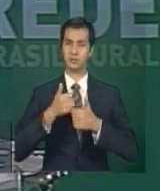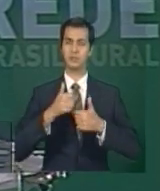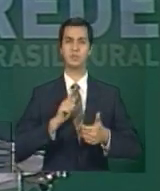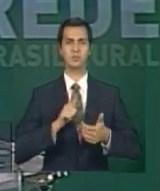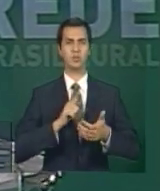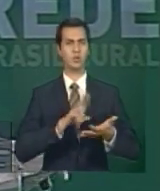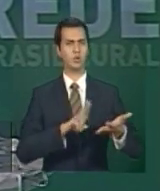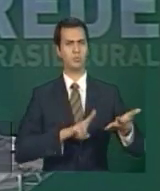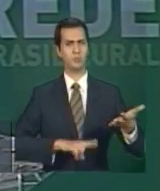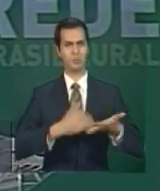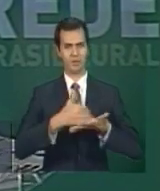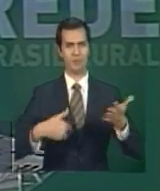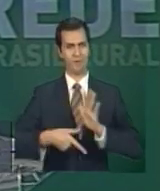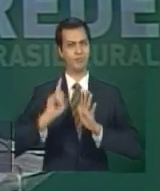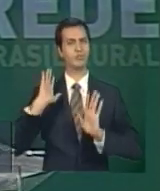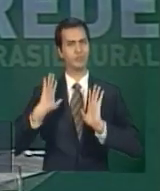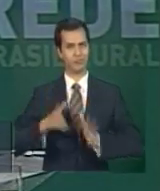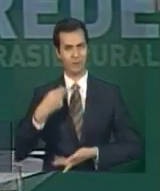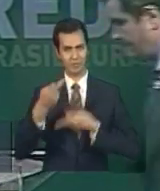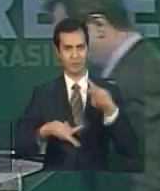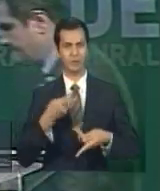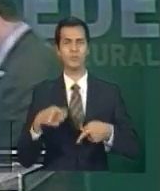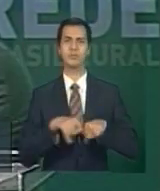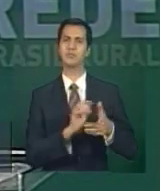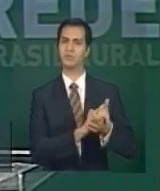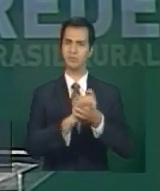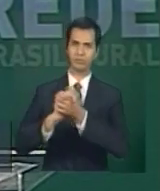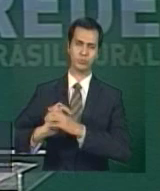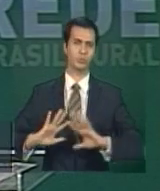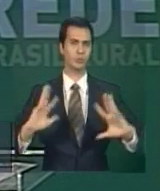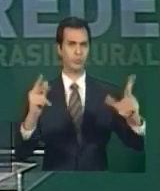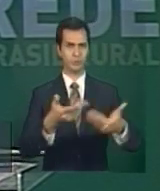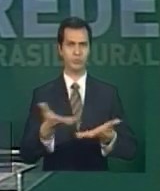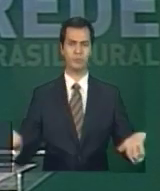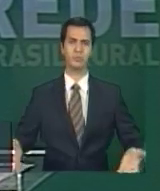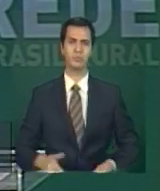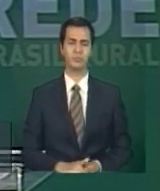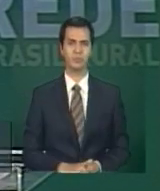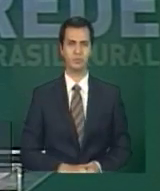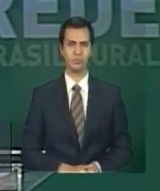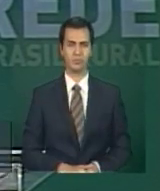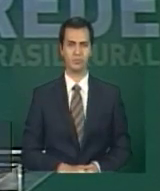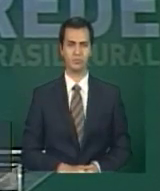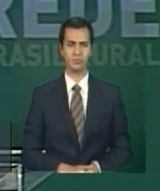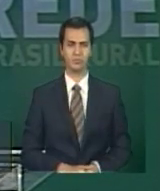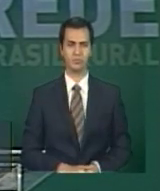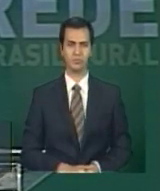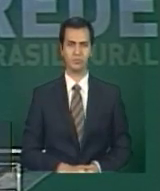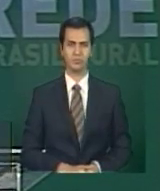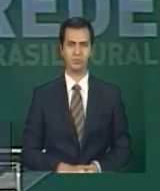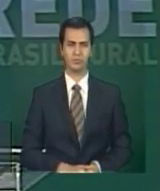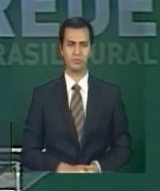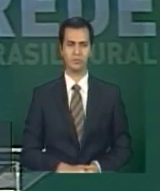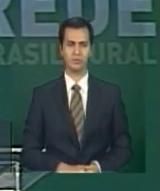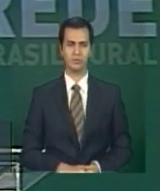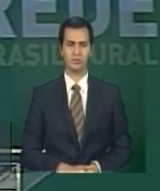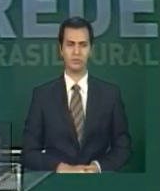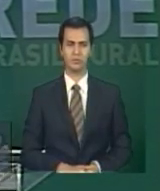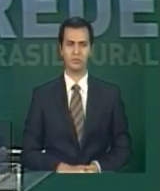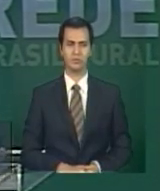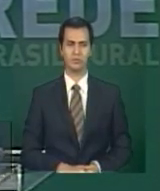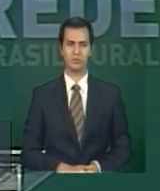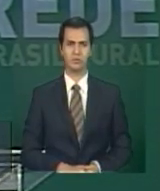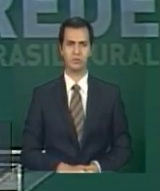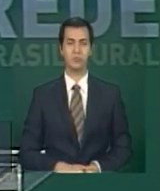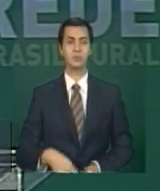protocolo, senhoras e senhores. Presidenta Dilma, a sua